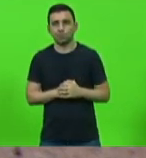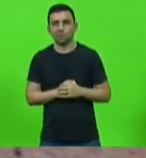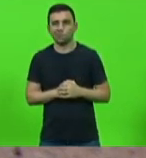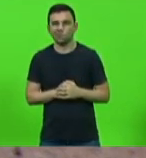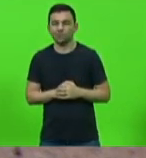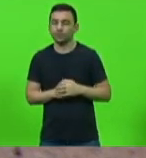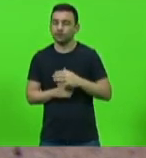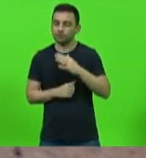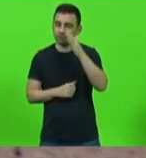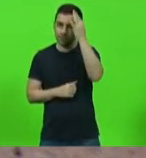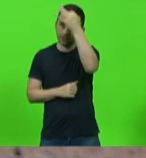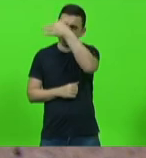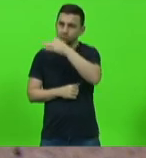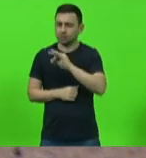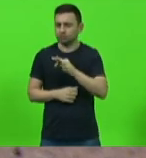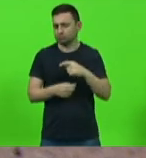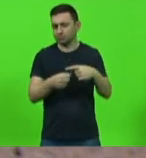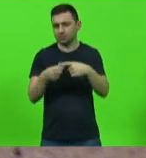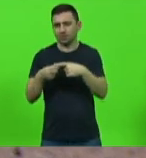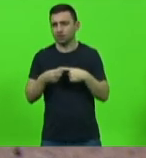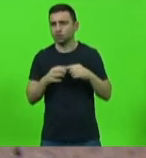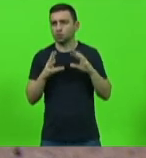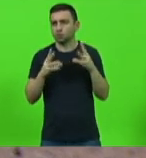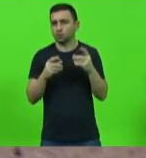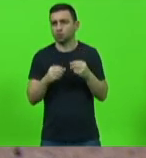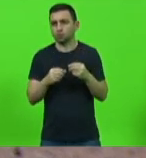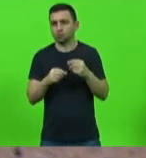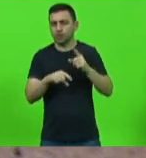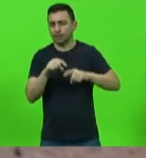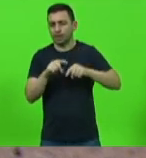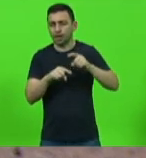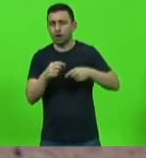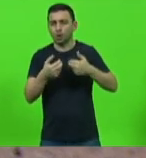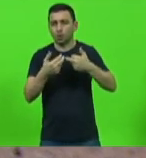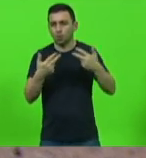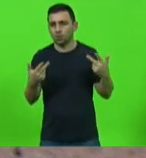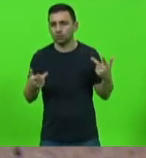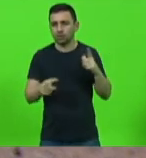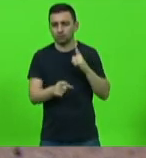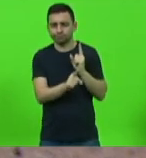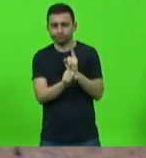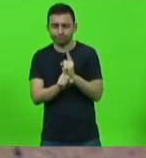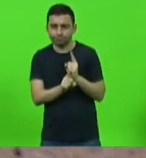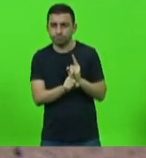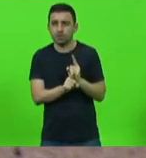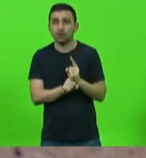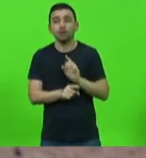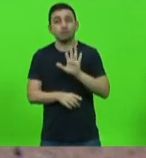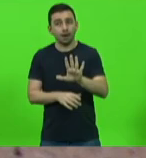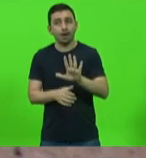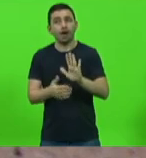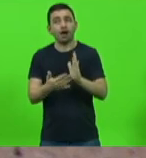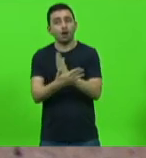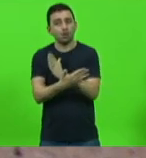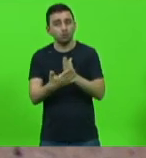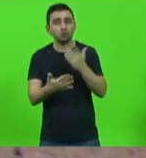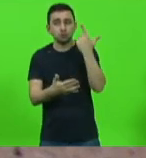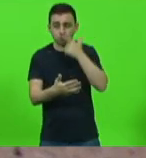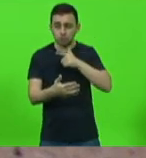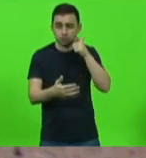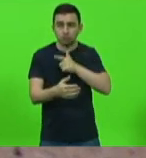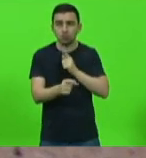Fabiano que nem todas as cidades estão devidamente equipadas para fazer a fiscalização mas aquelas que o fizeram